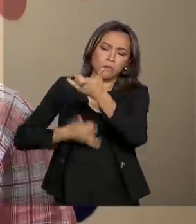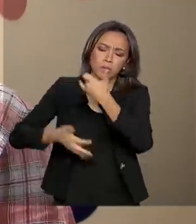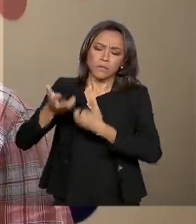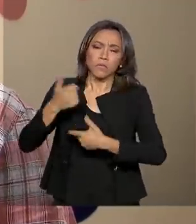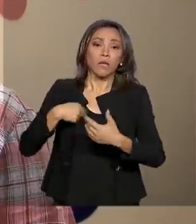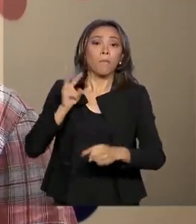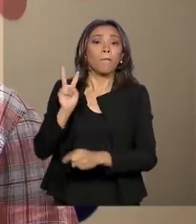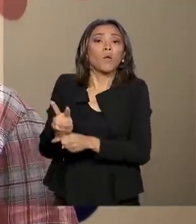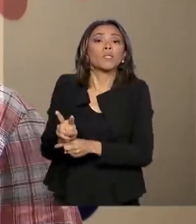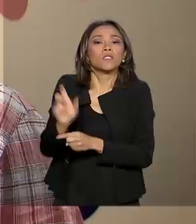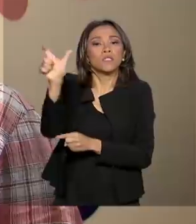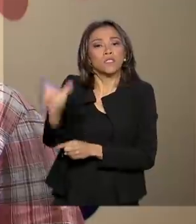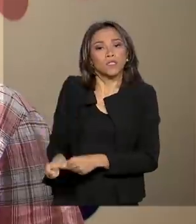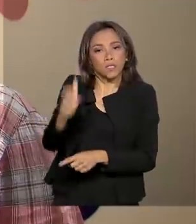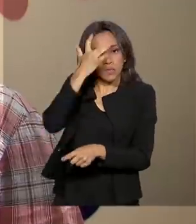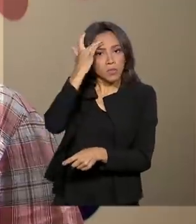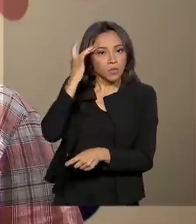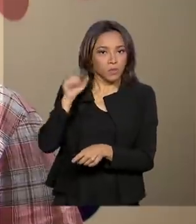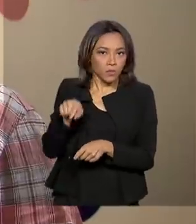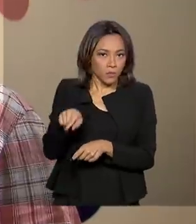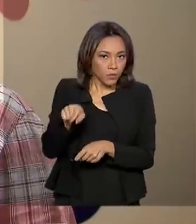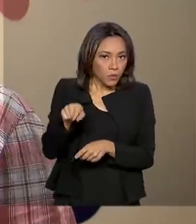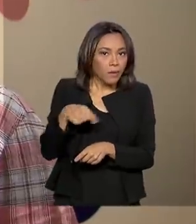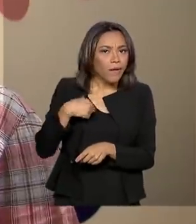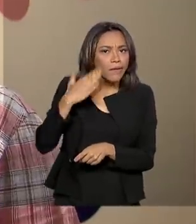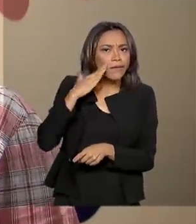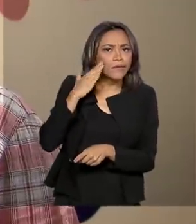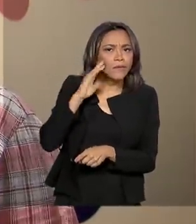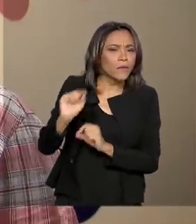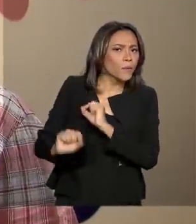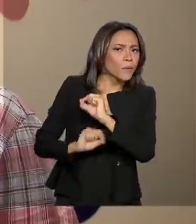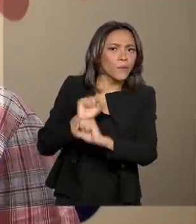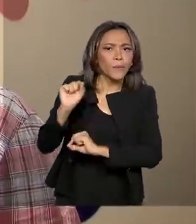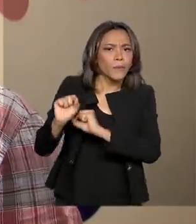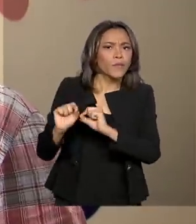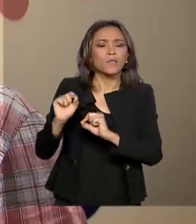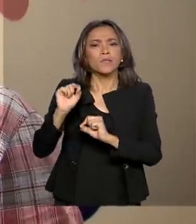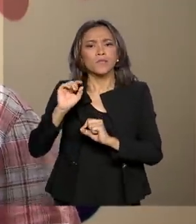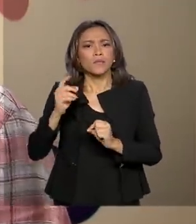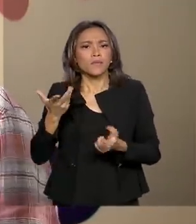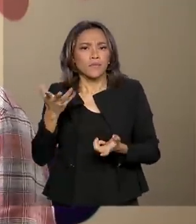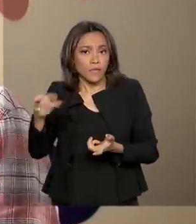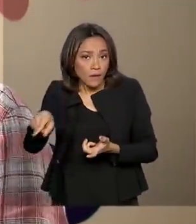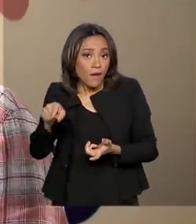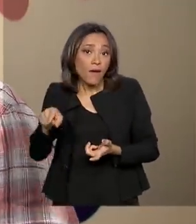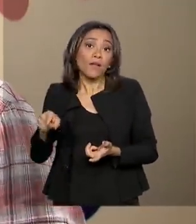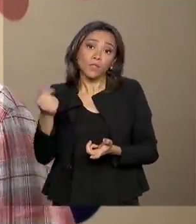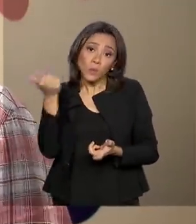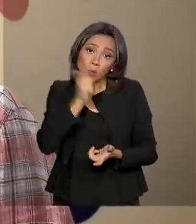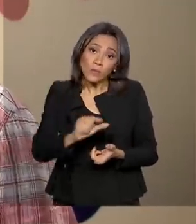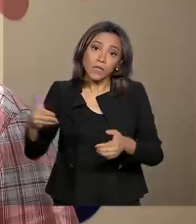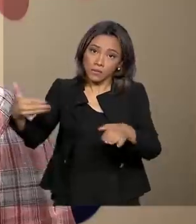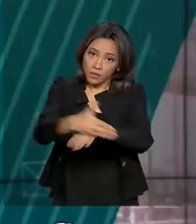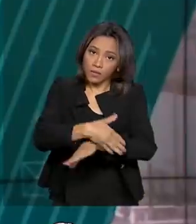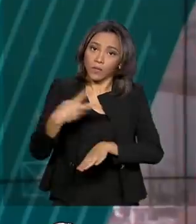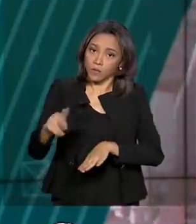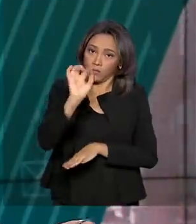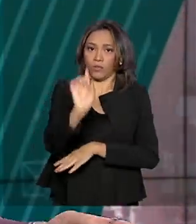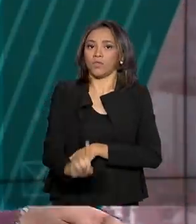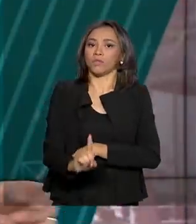protetivo para essa pessoa, para entender essa situação e tentar fazer com que ela acesse seus direitos socioassistenciais.